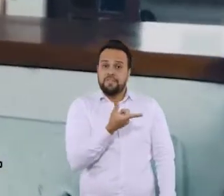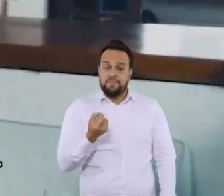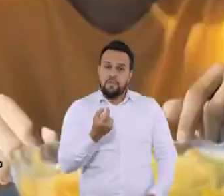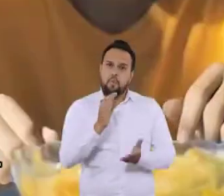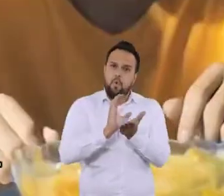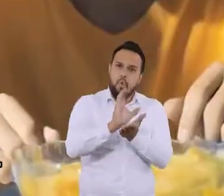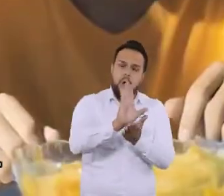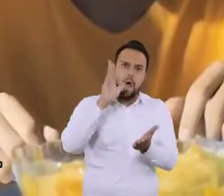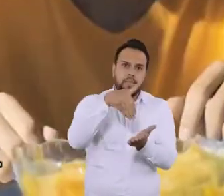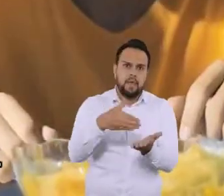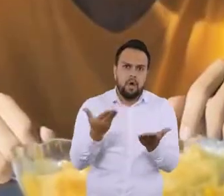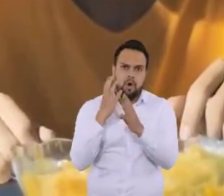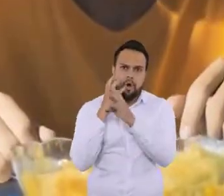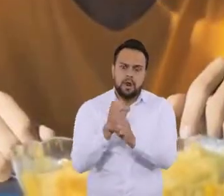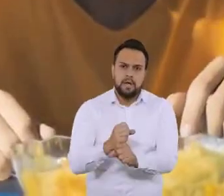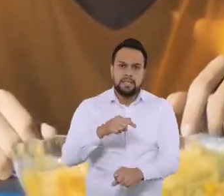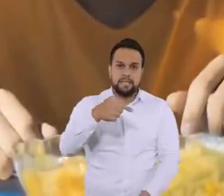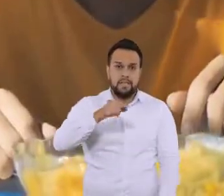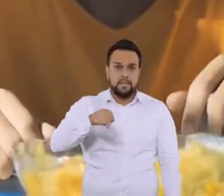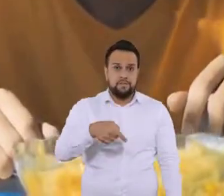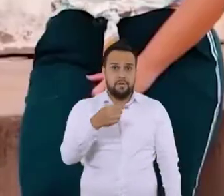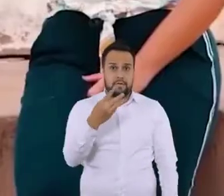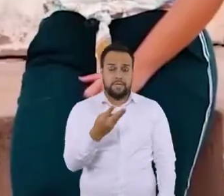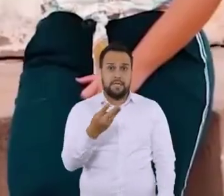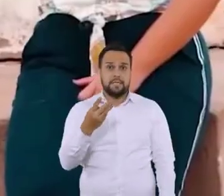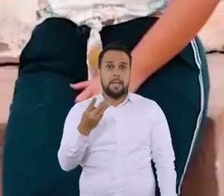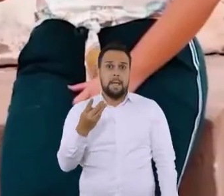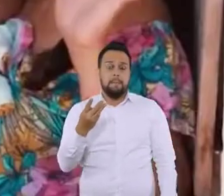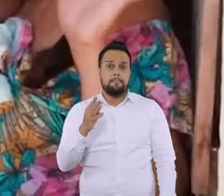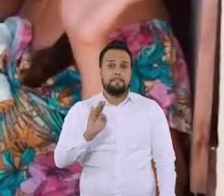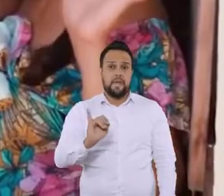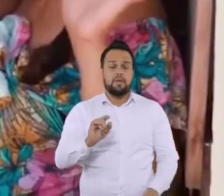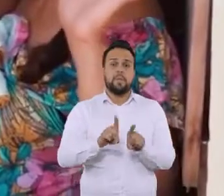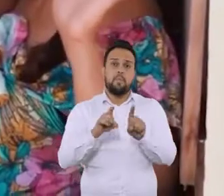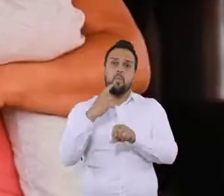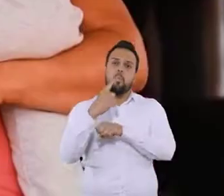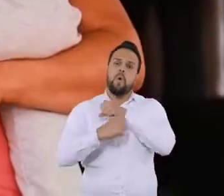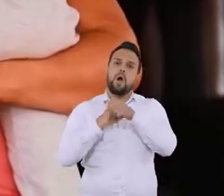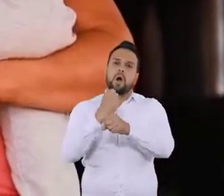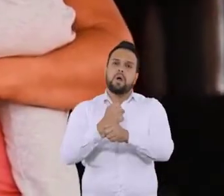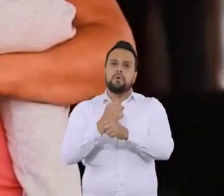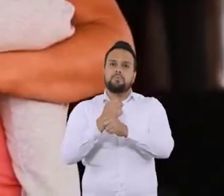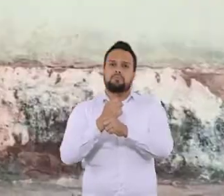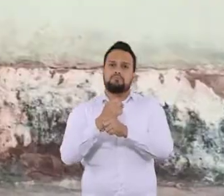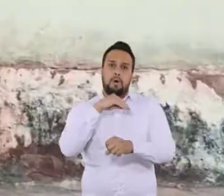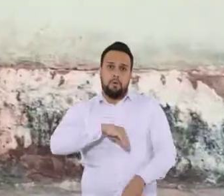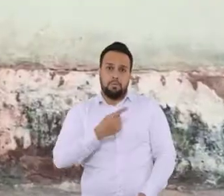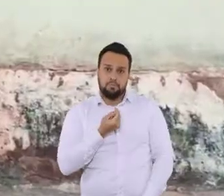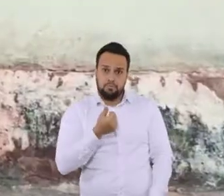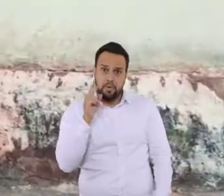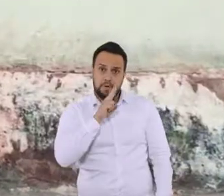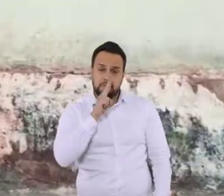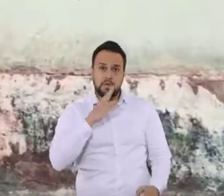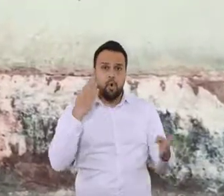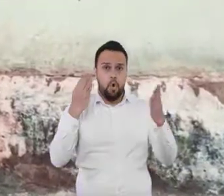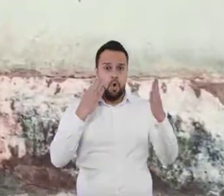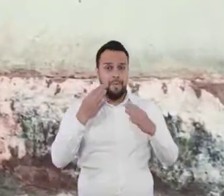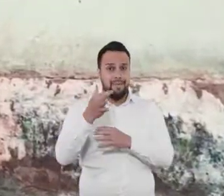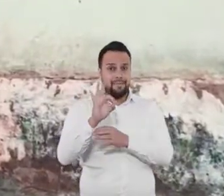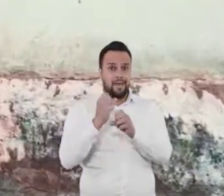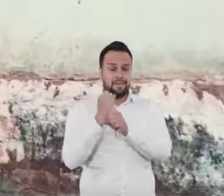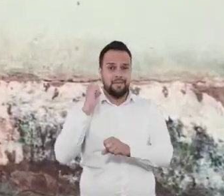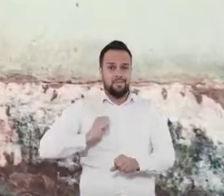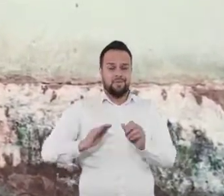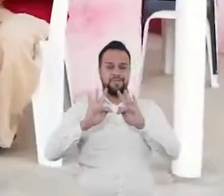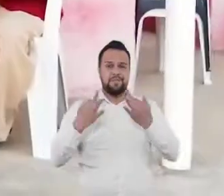paraibanos em 2020. Um investimento, até agora, de 7,3 bilhões. Um ano do auxílio emergencial equivale a